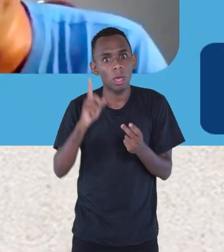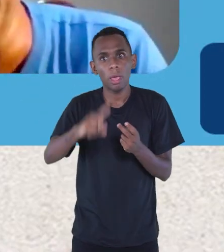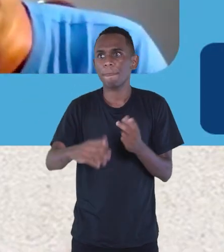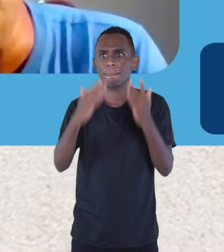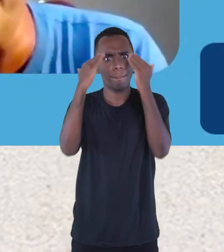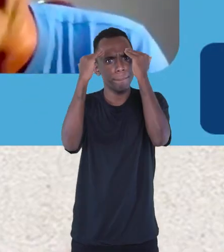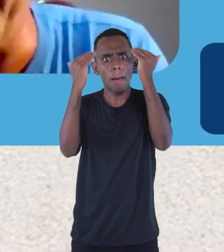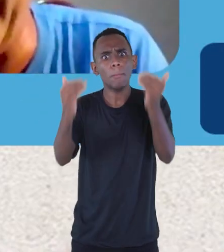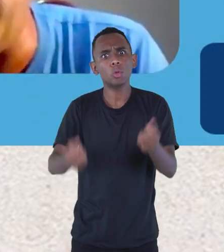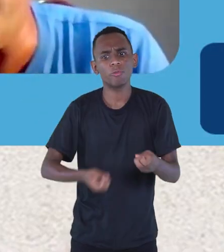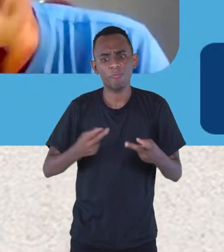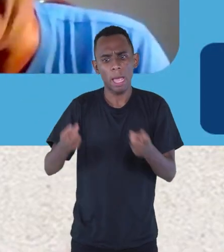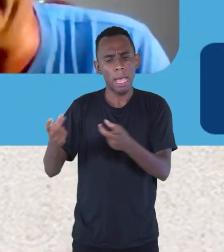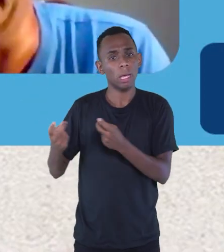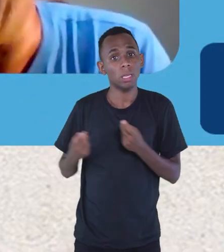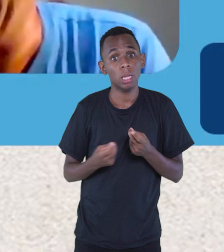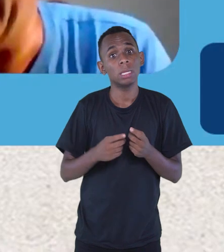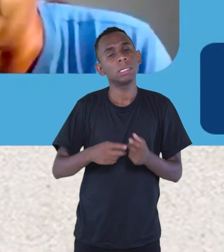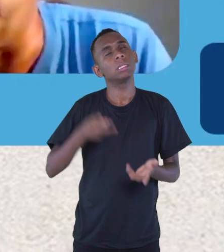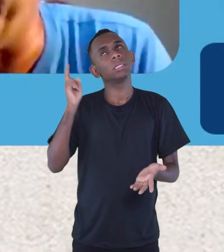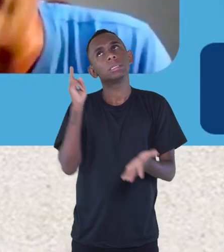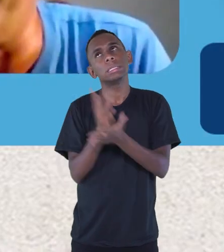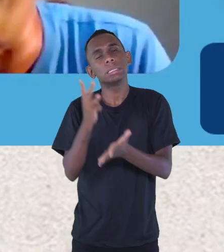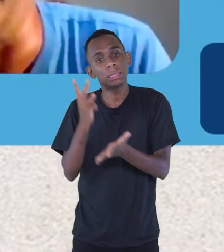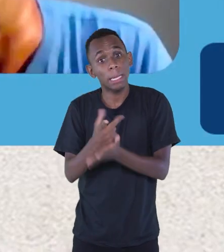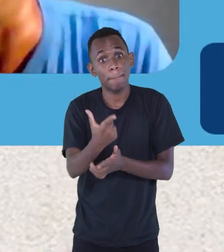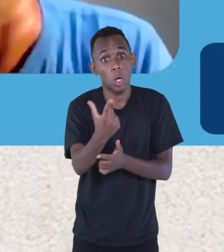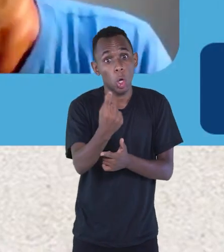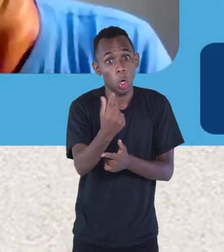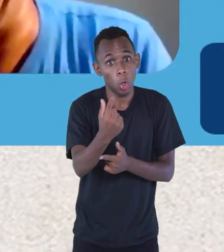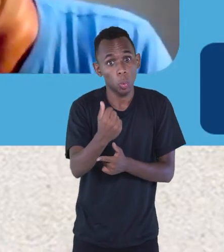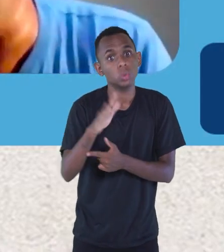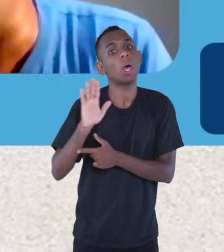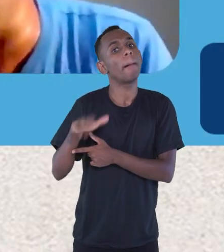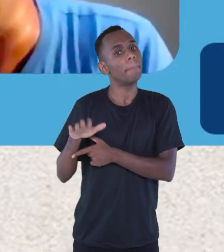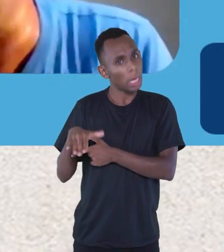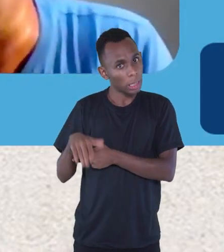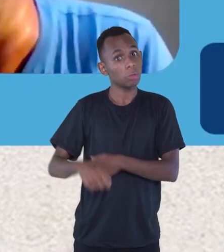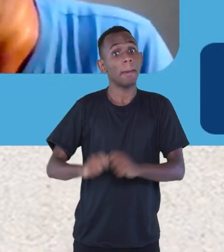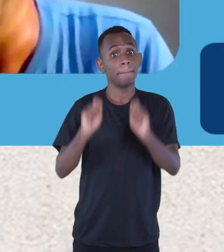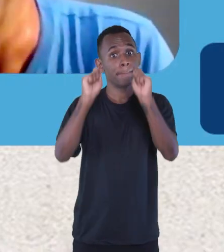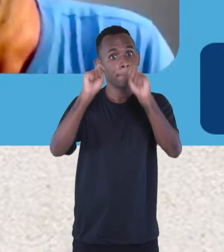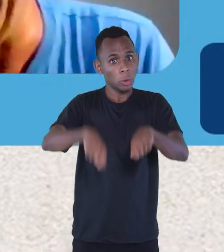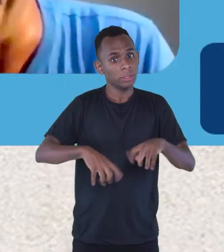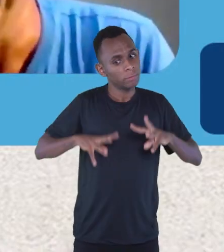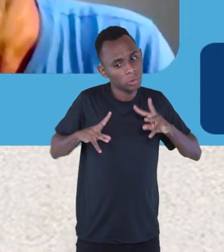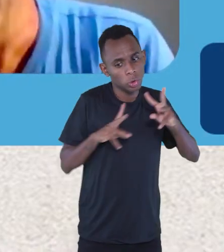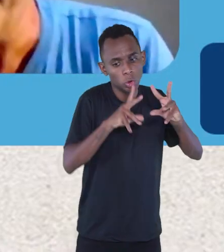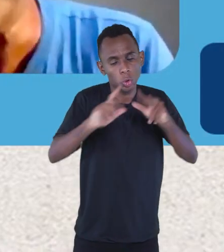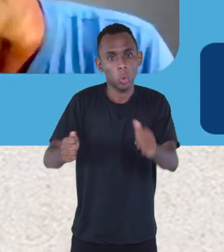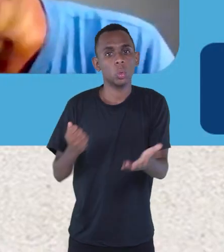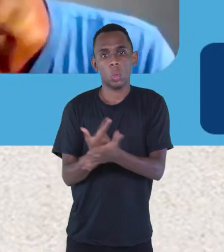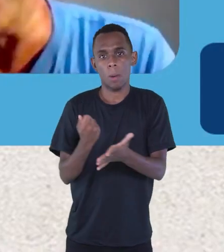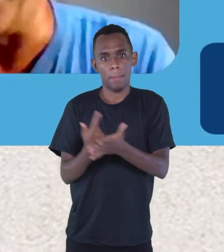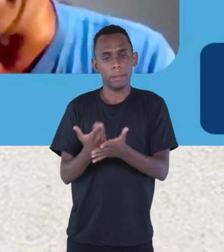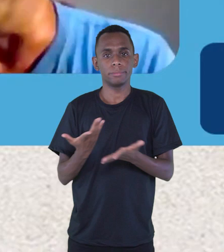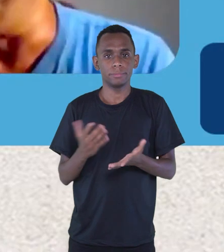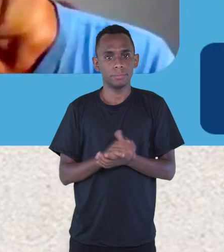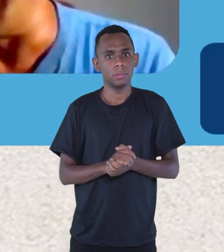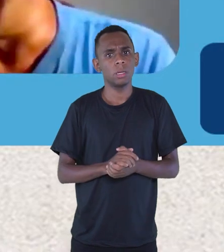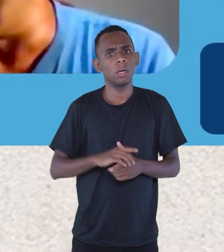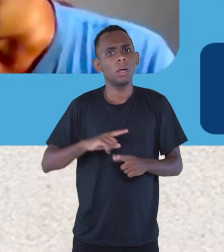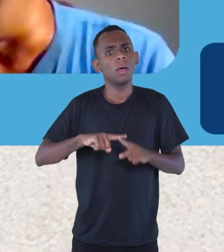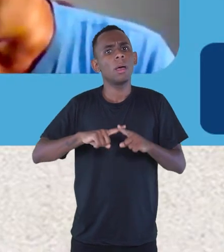sempre num papel mais barato, para viabilizar o custo. Mas como eu